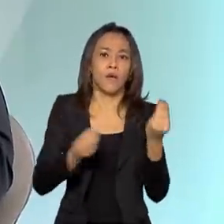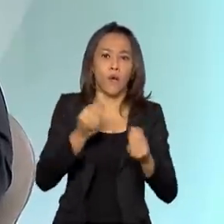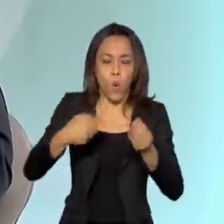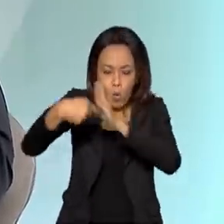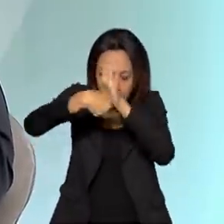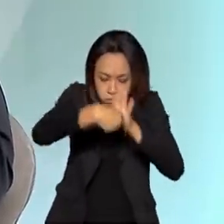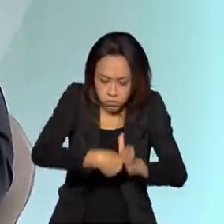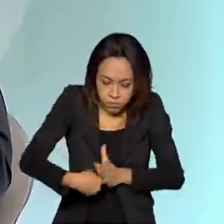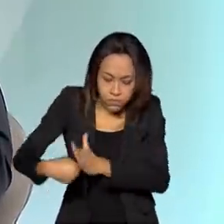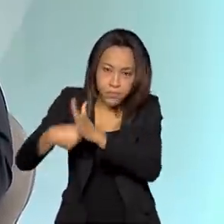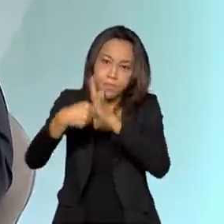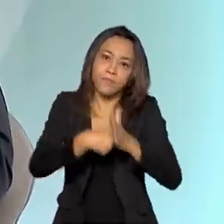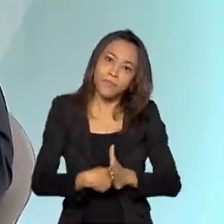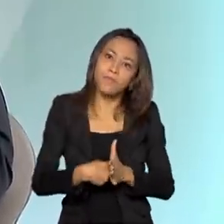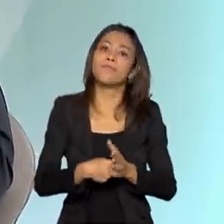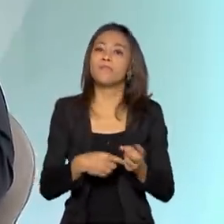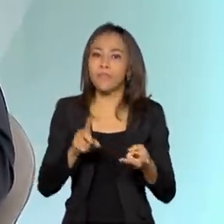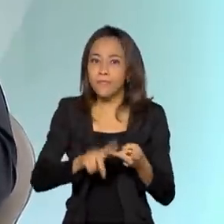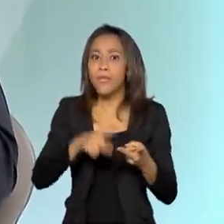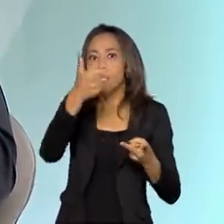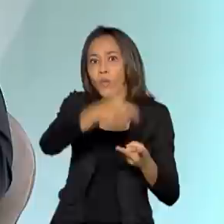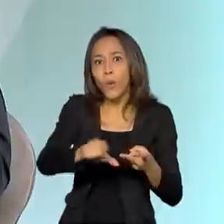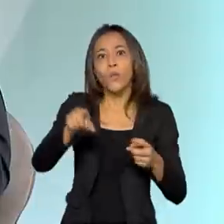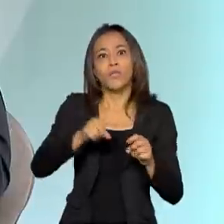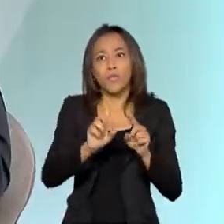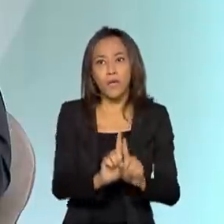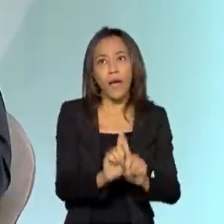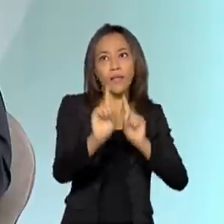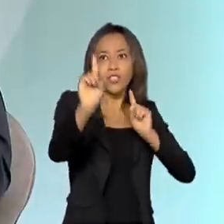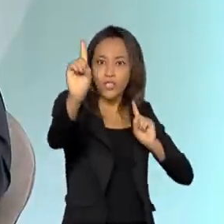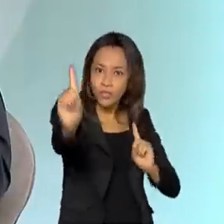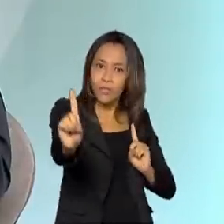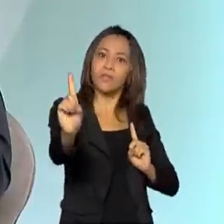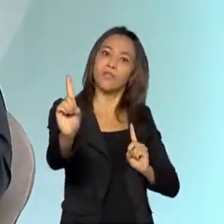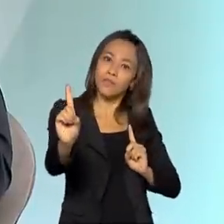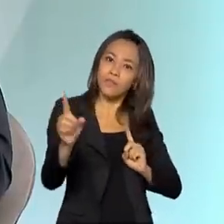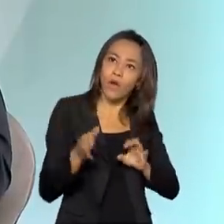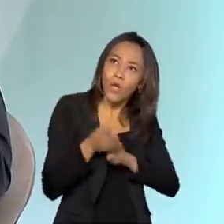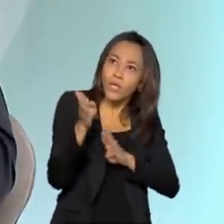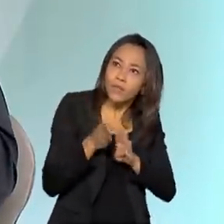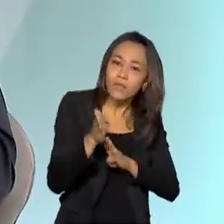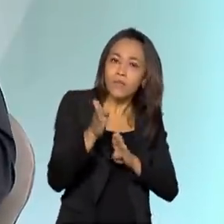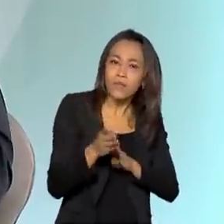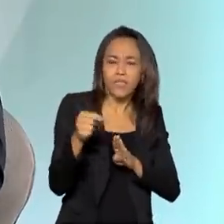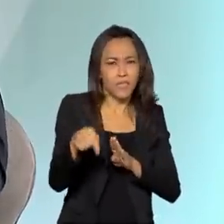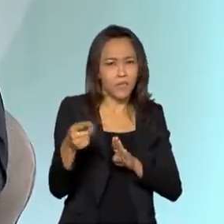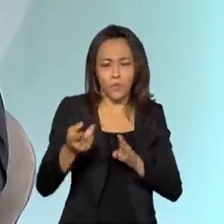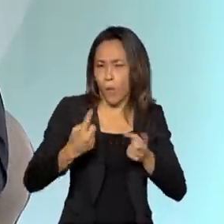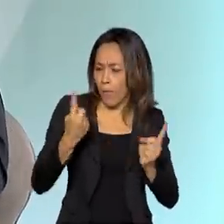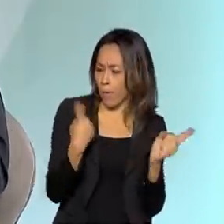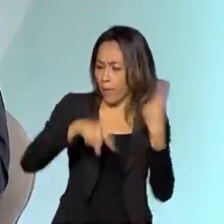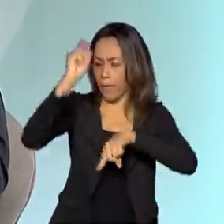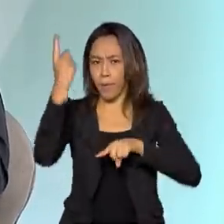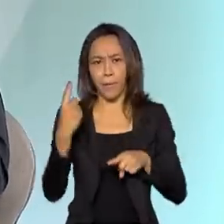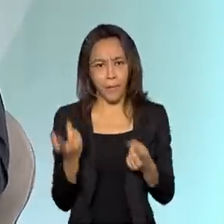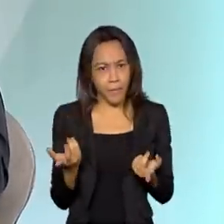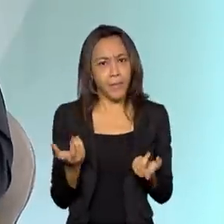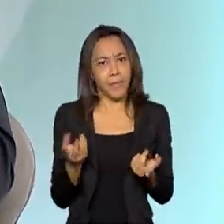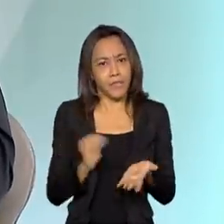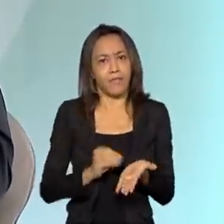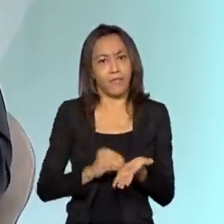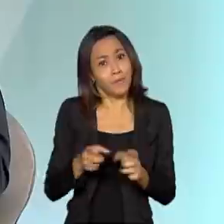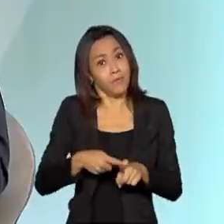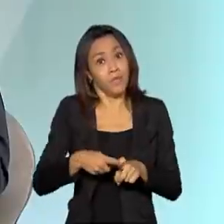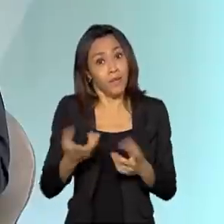especialidades que podem ser atendidas remotas, a gente com certeza consegue dar um salto nesse gap em termos de médicos, por exemplo.